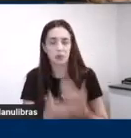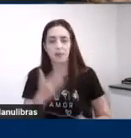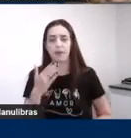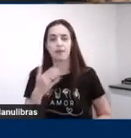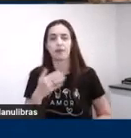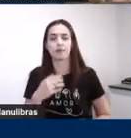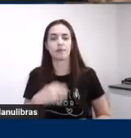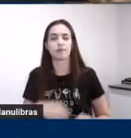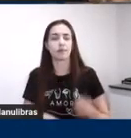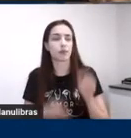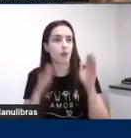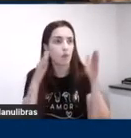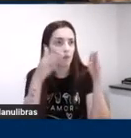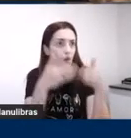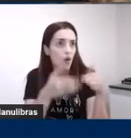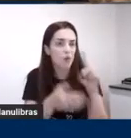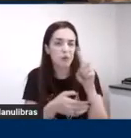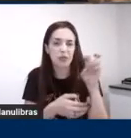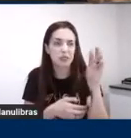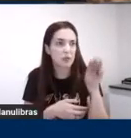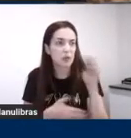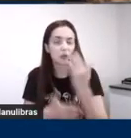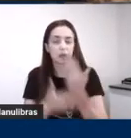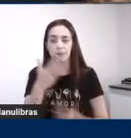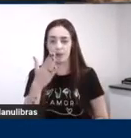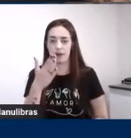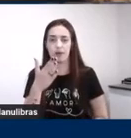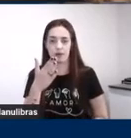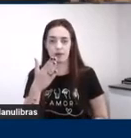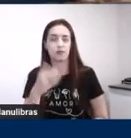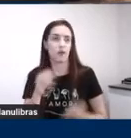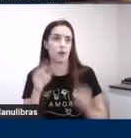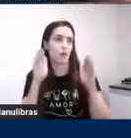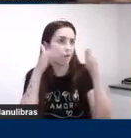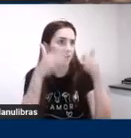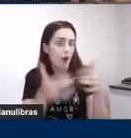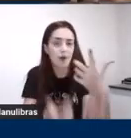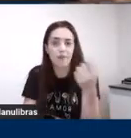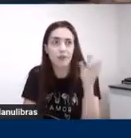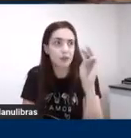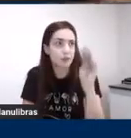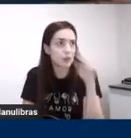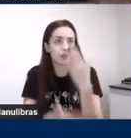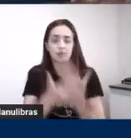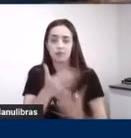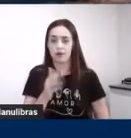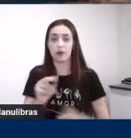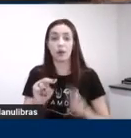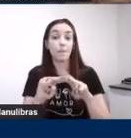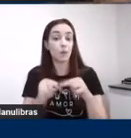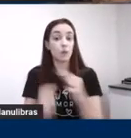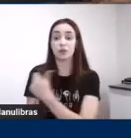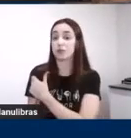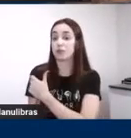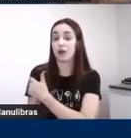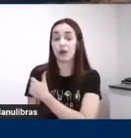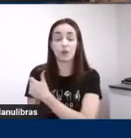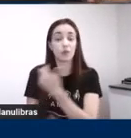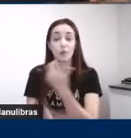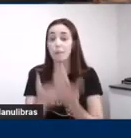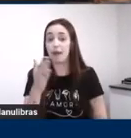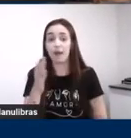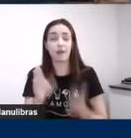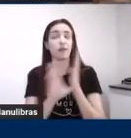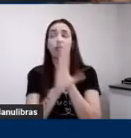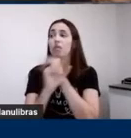a grande chave do processo cerebral, do processamento cerebral é o significado, é o fechamento que ele vai dar para